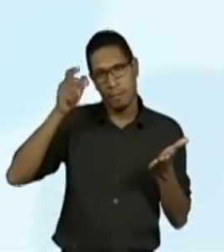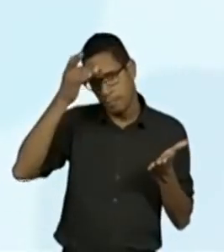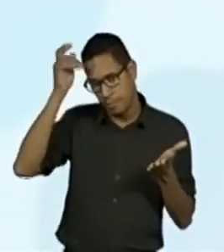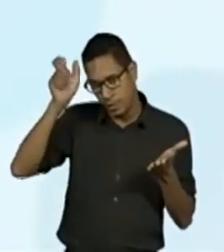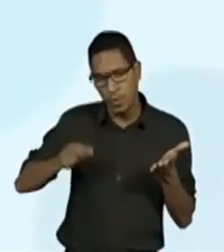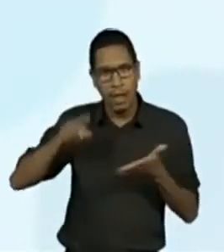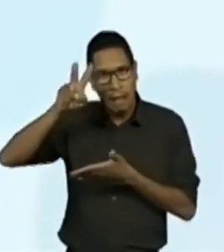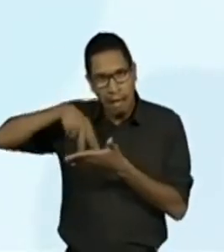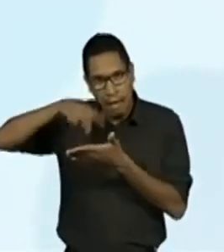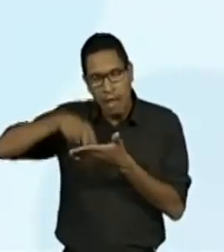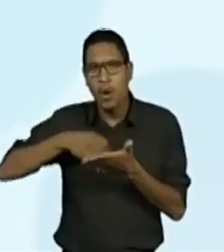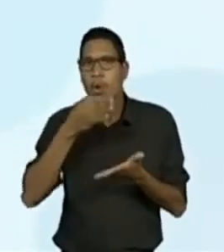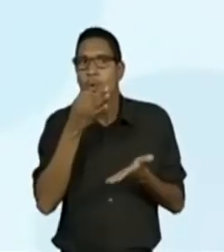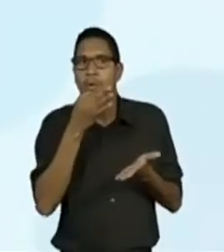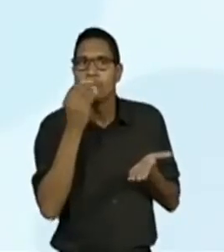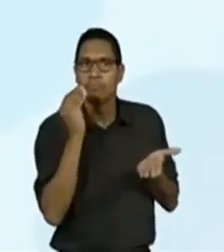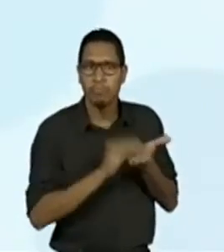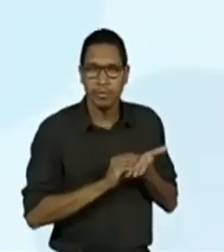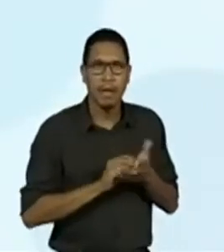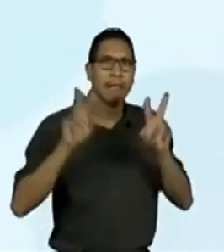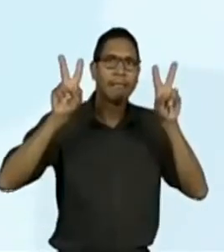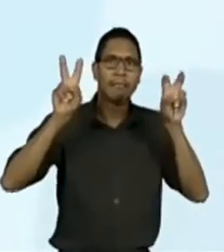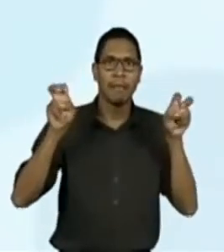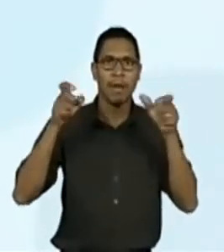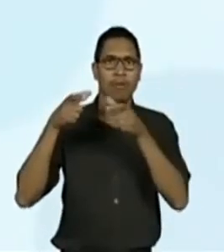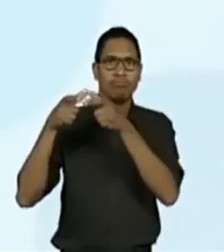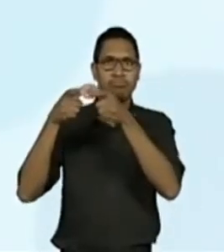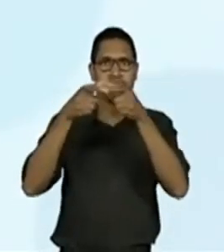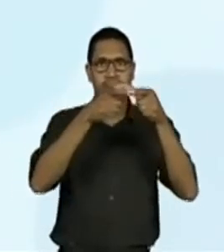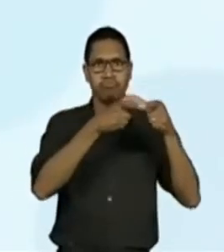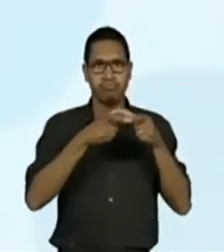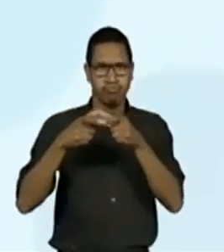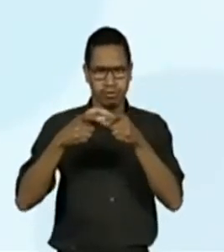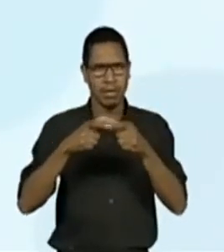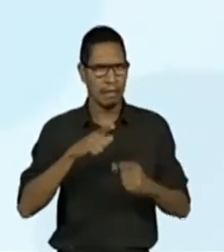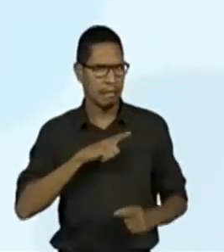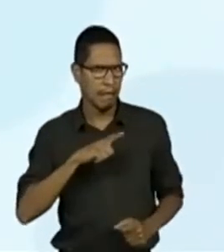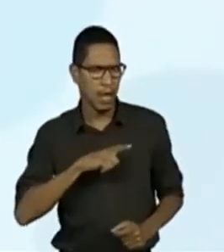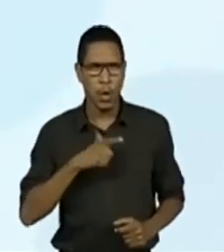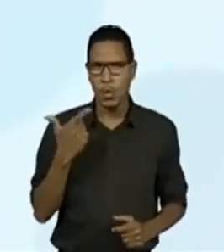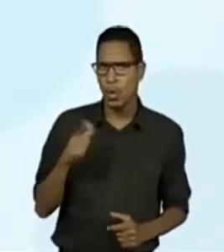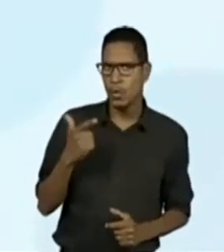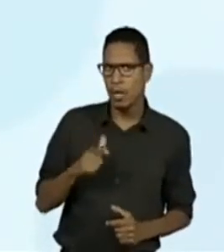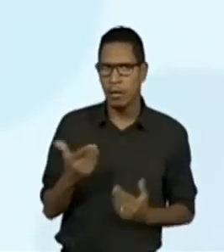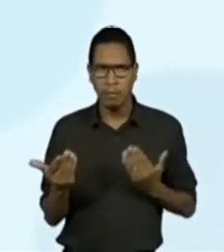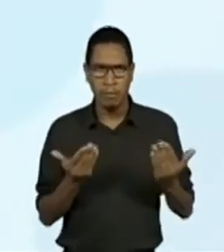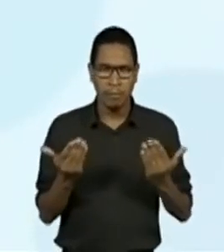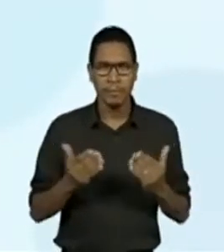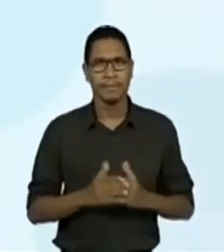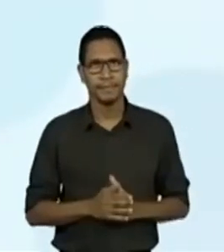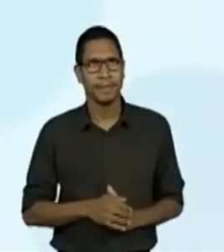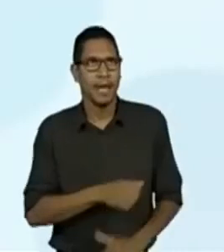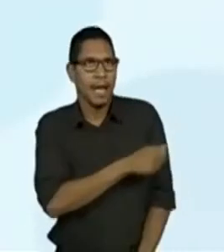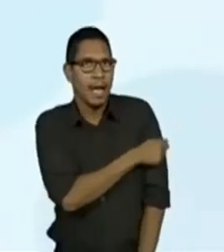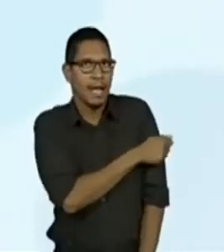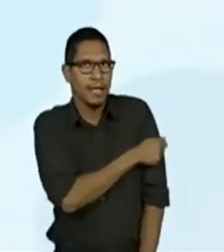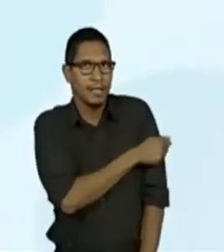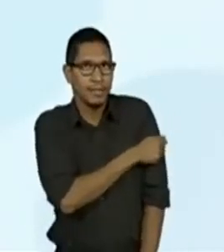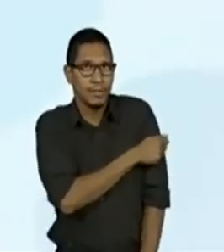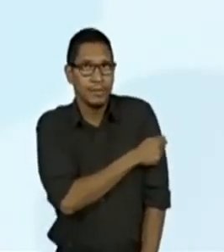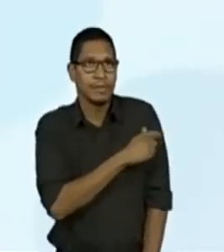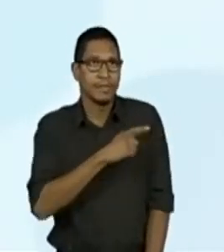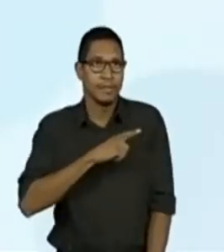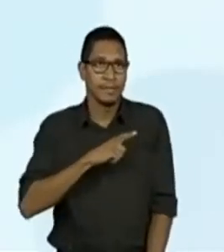sobre o artigo Discos Voadores Existem da aluna Regianinha. São Paulo, 3 de